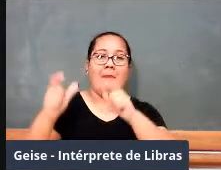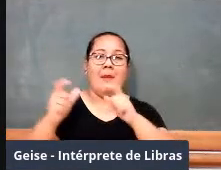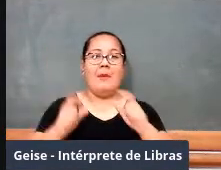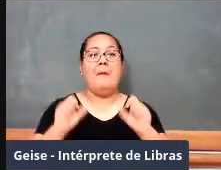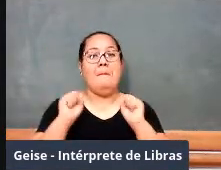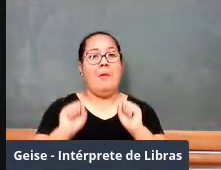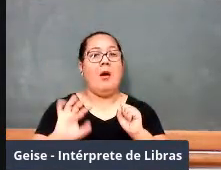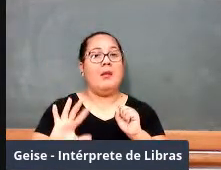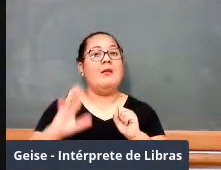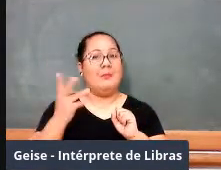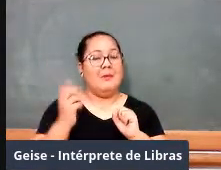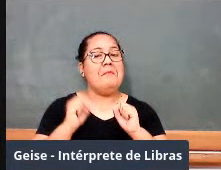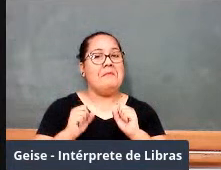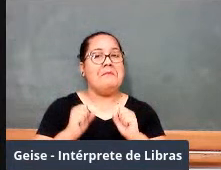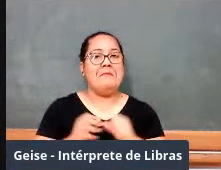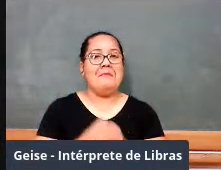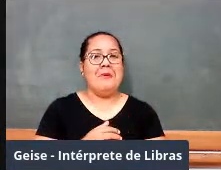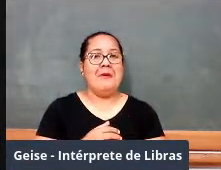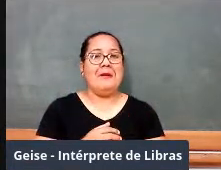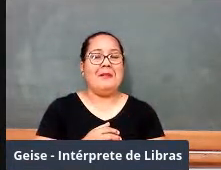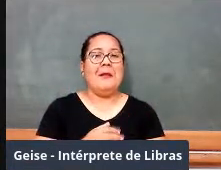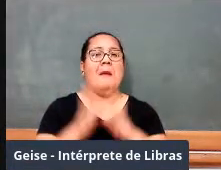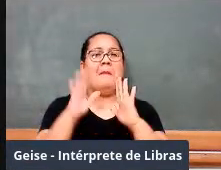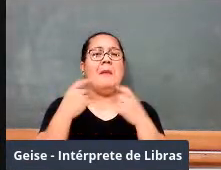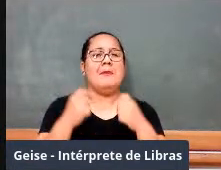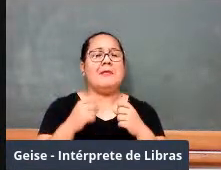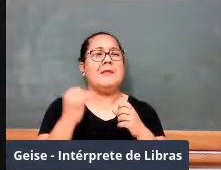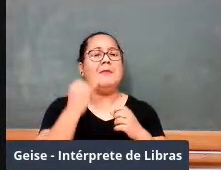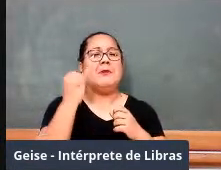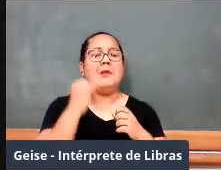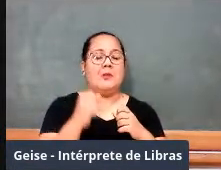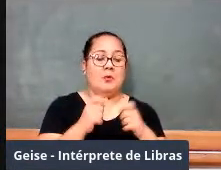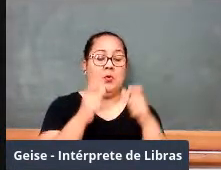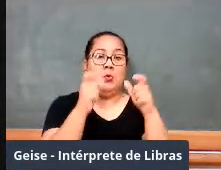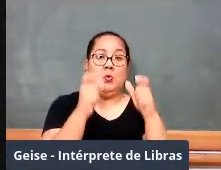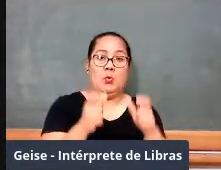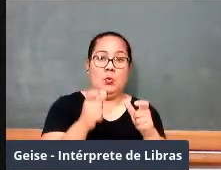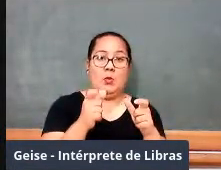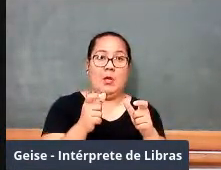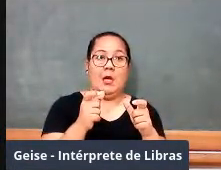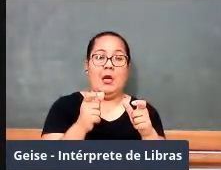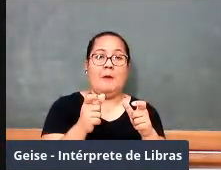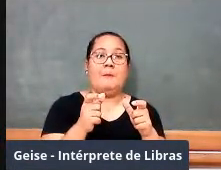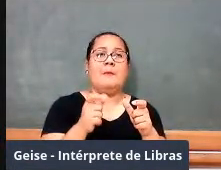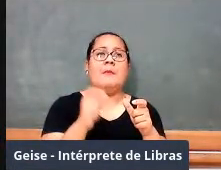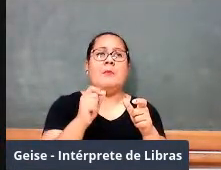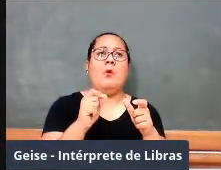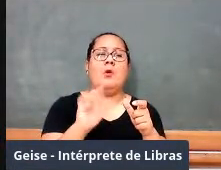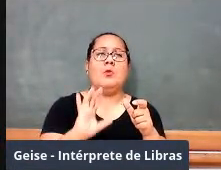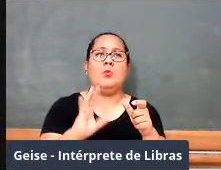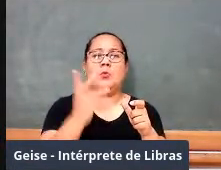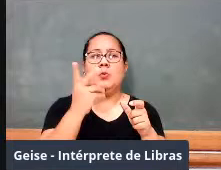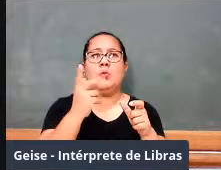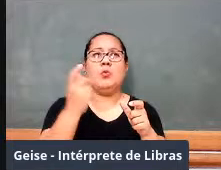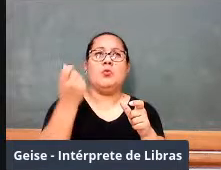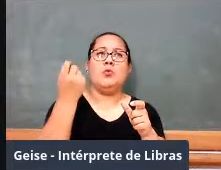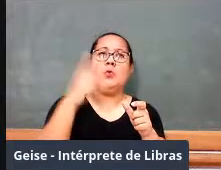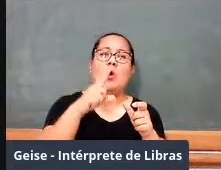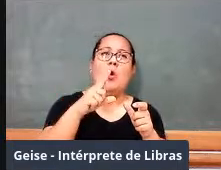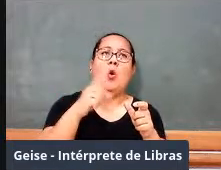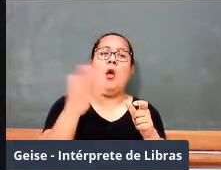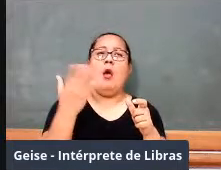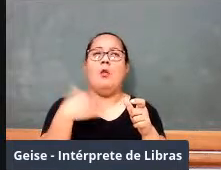entre elas subsiste permanentemente uma relação associativa tal que cada instante corresponde a dada temperatura.